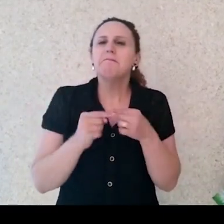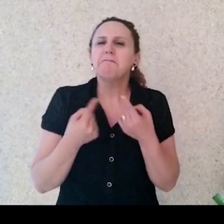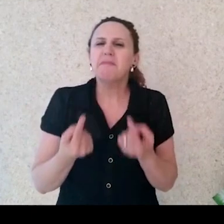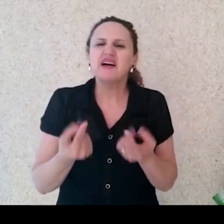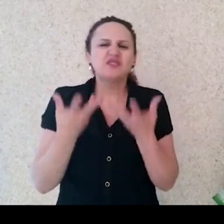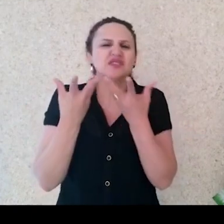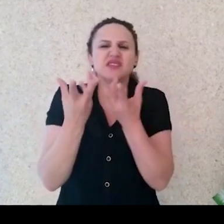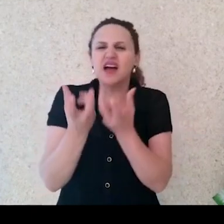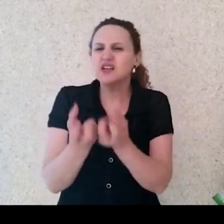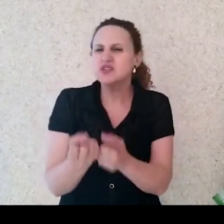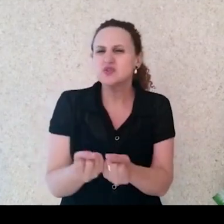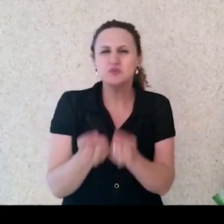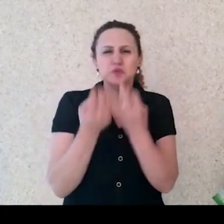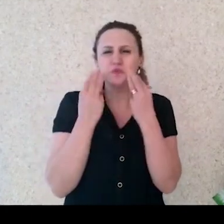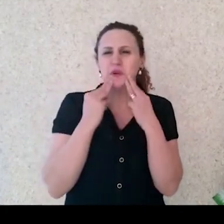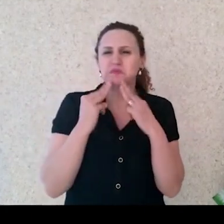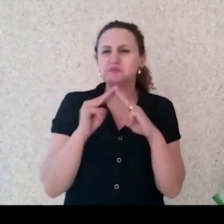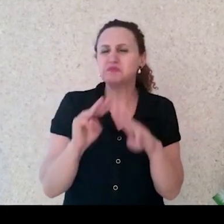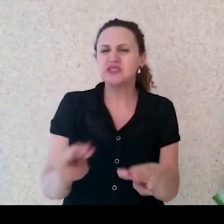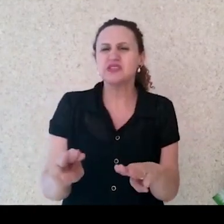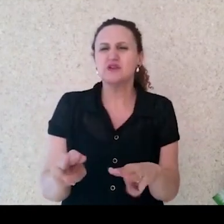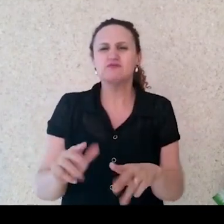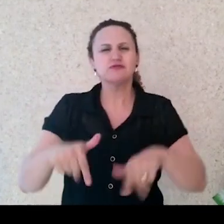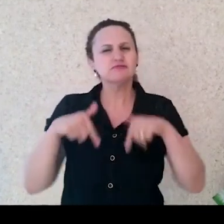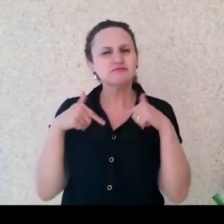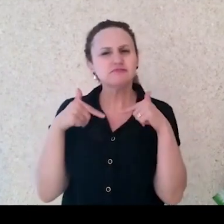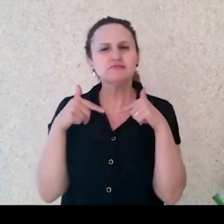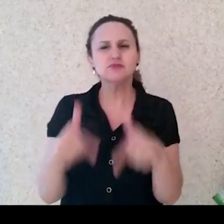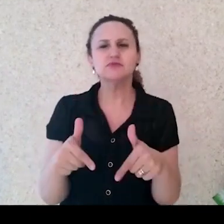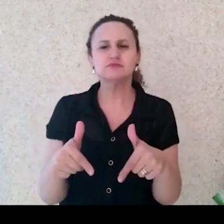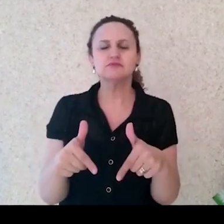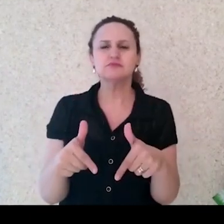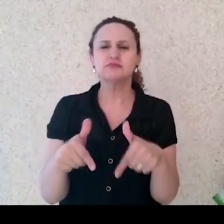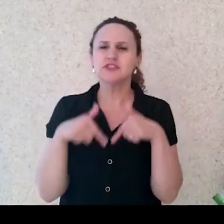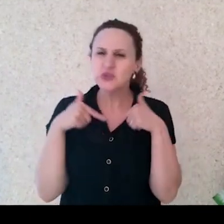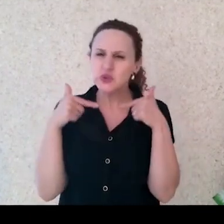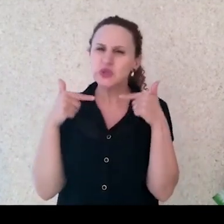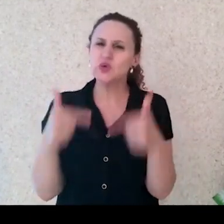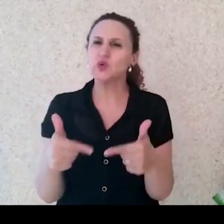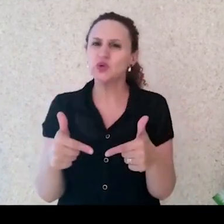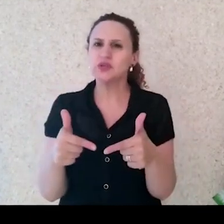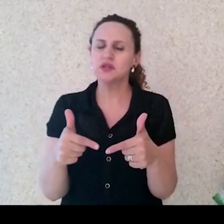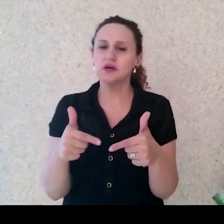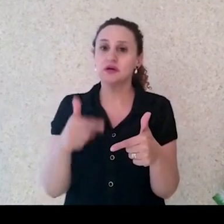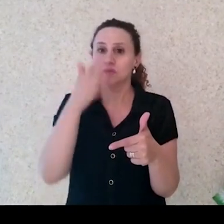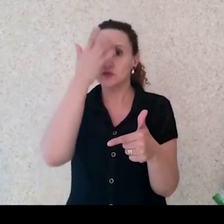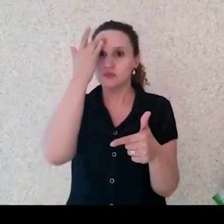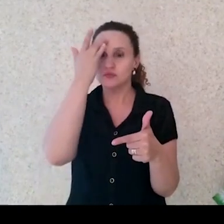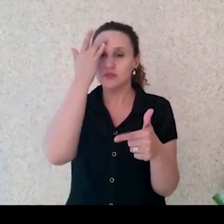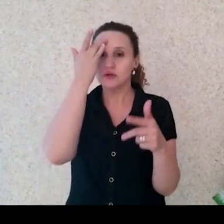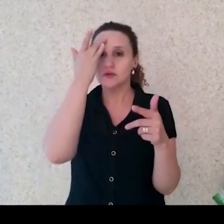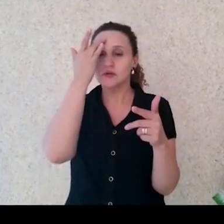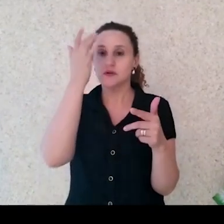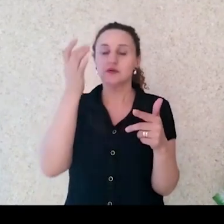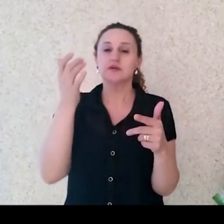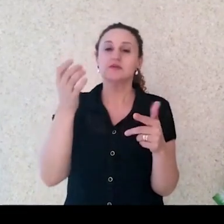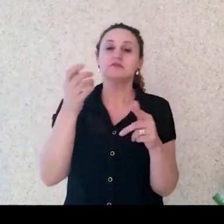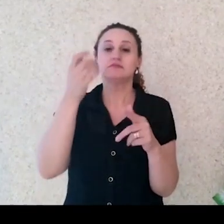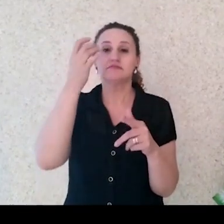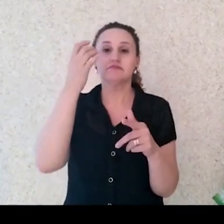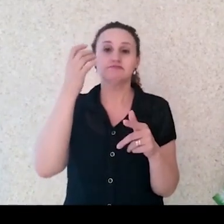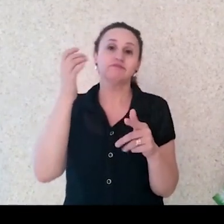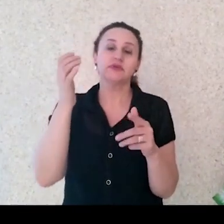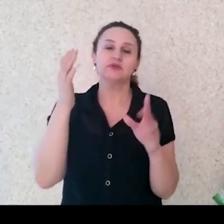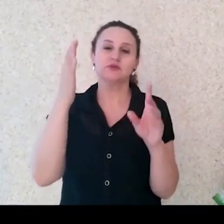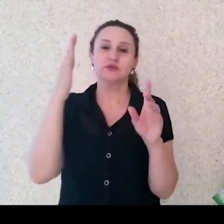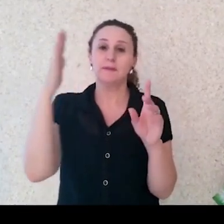assume essa missão, você luta com algum vilão, e aí você tem um mentor e,